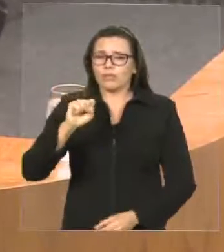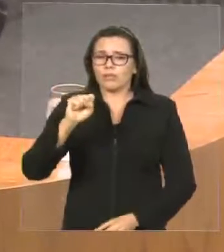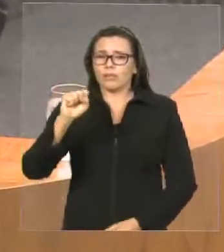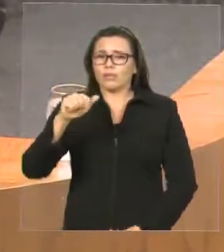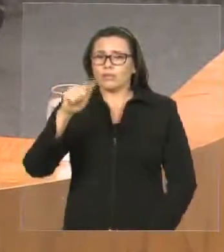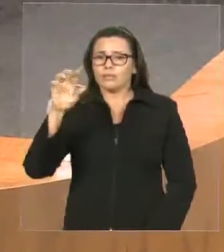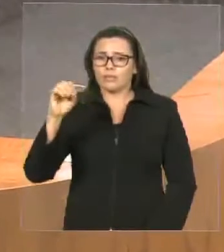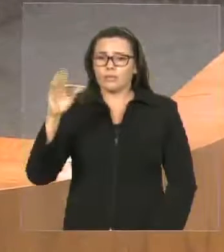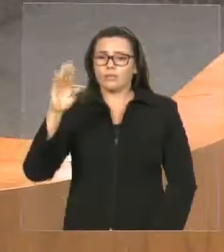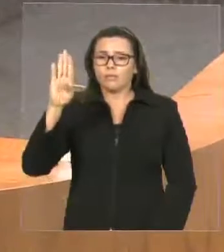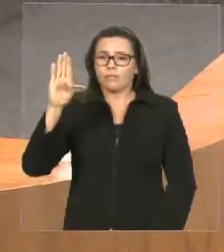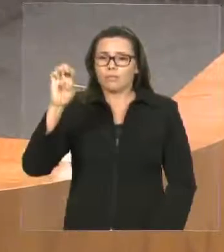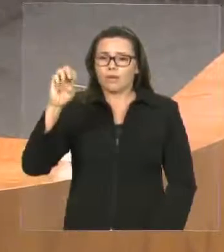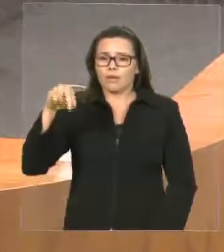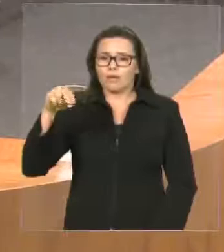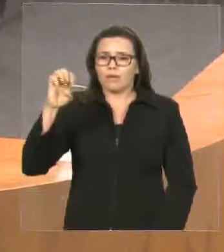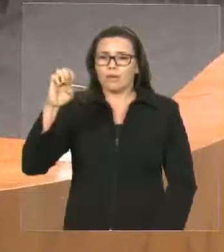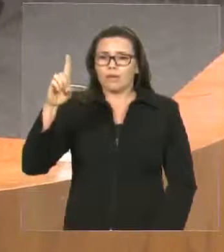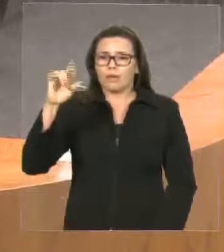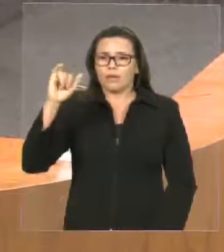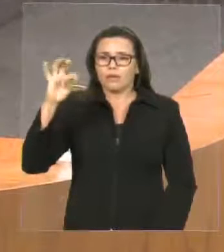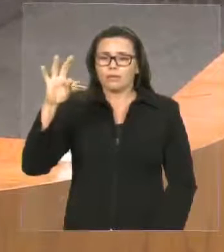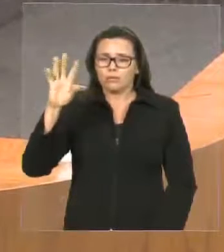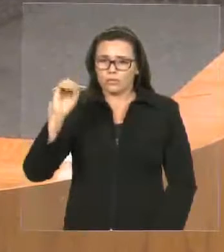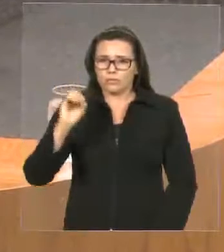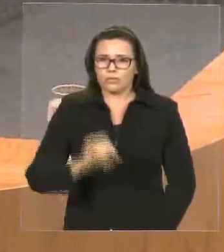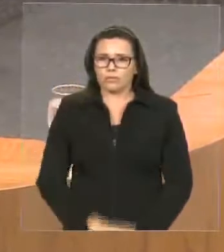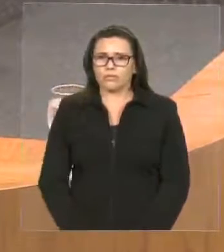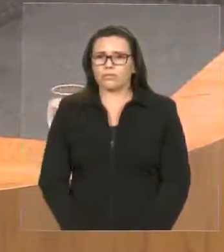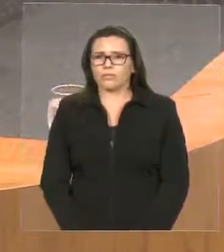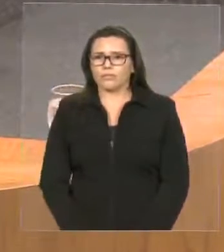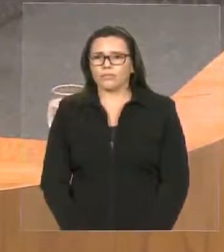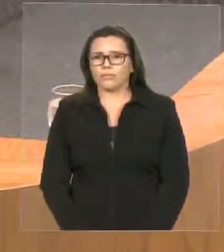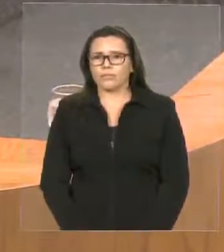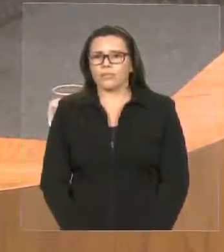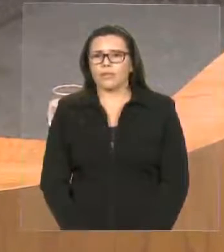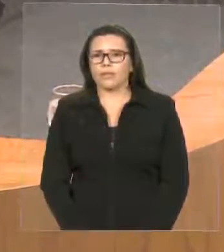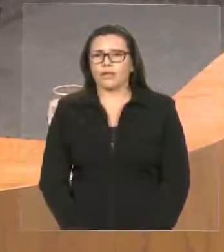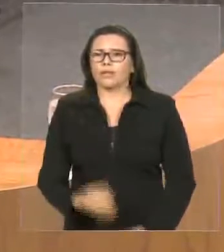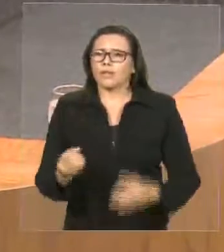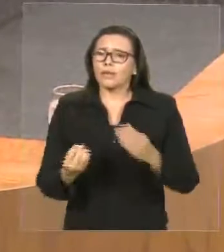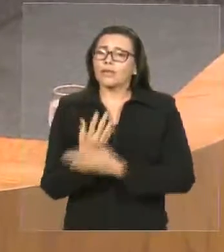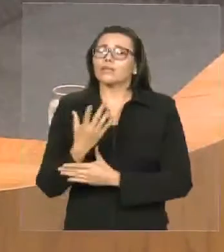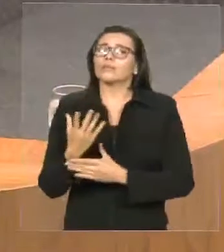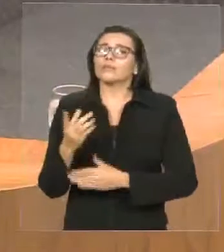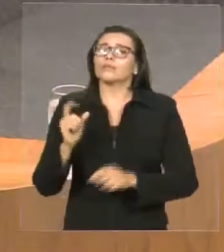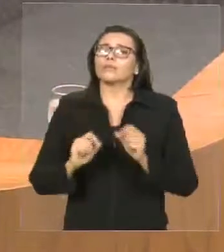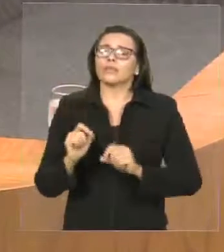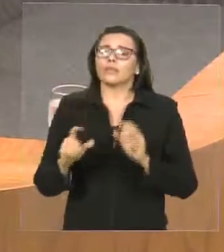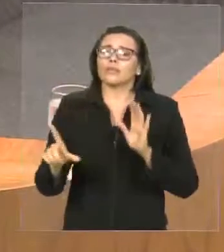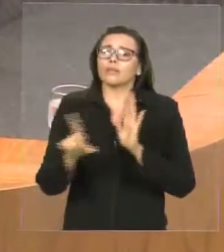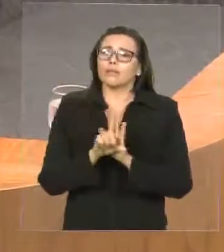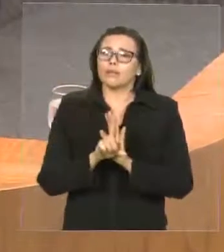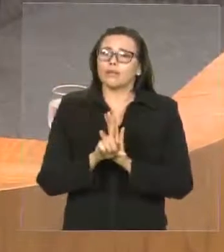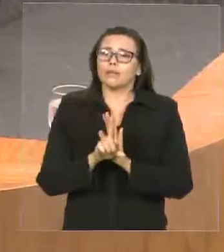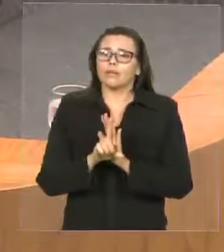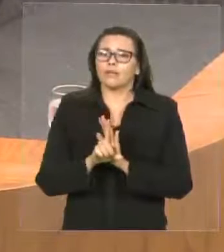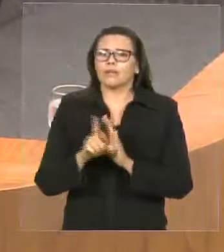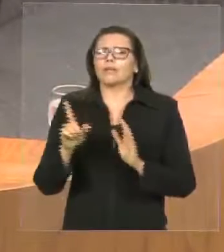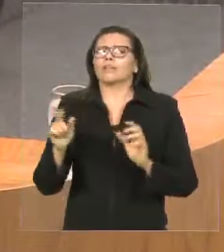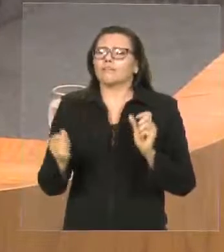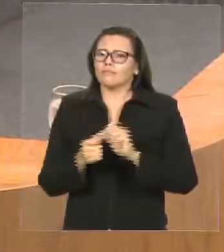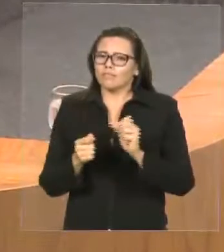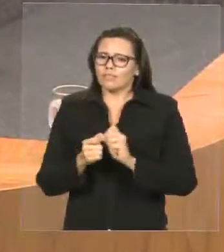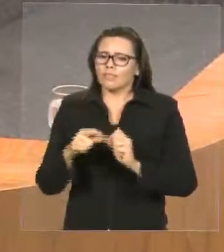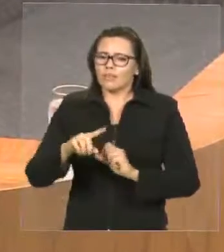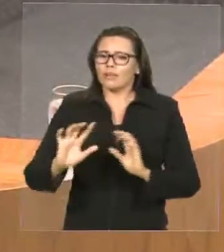onde já está publicada no Diário Oficial, da criação da lei que vai tornar o festejo